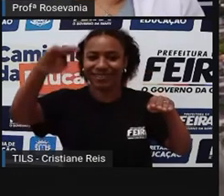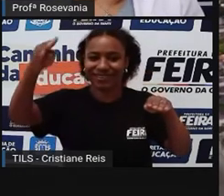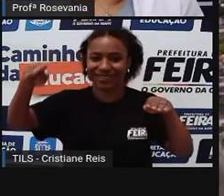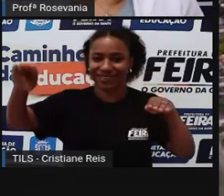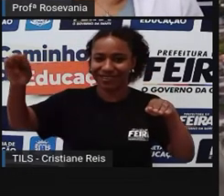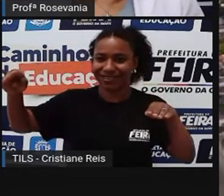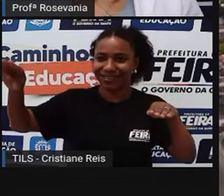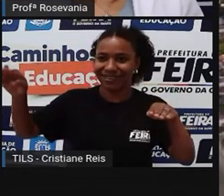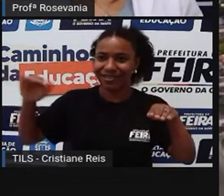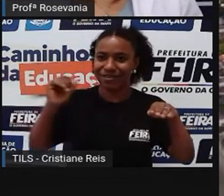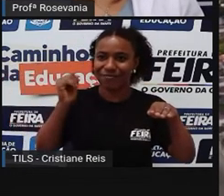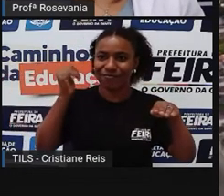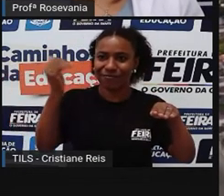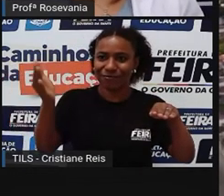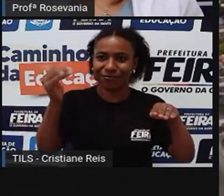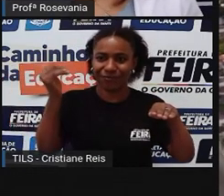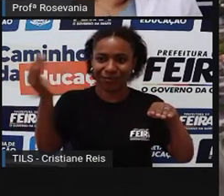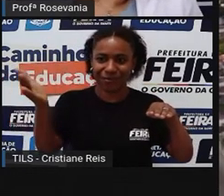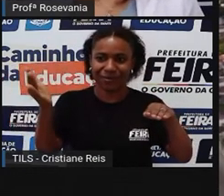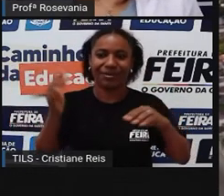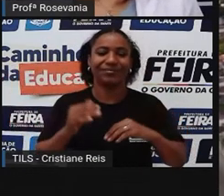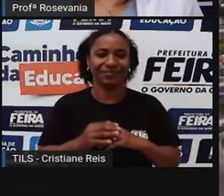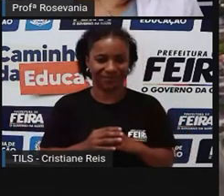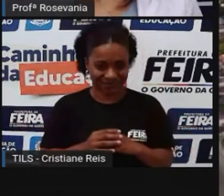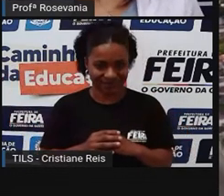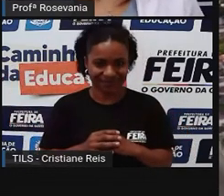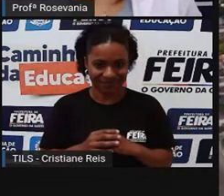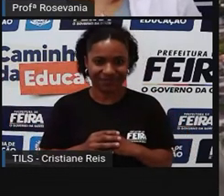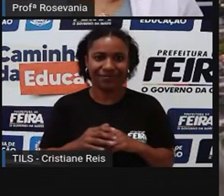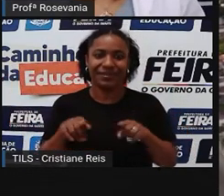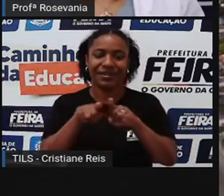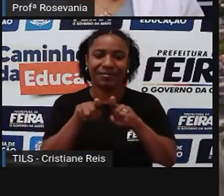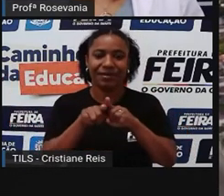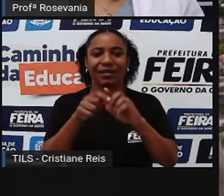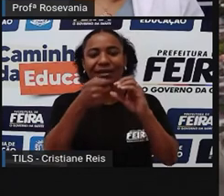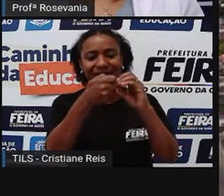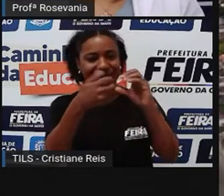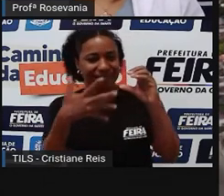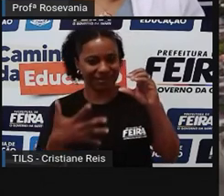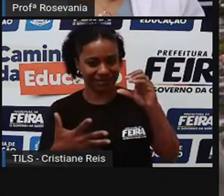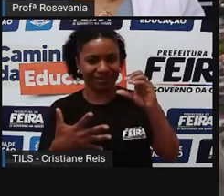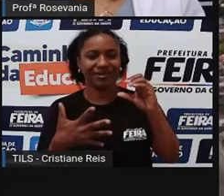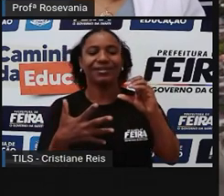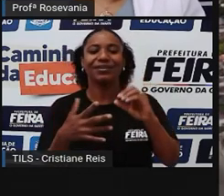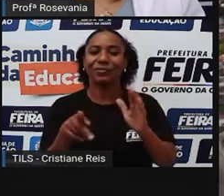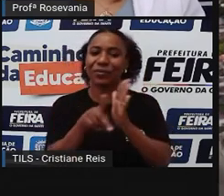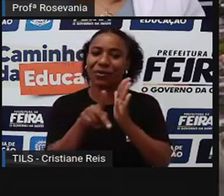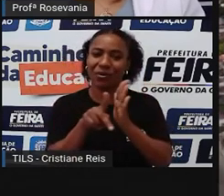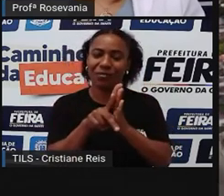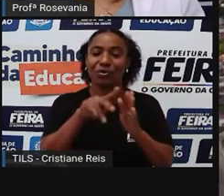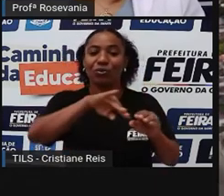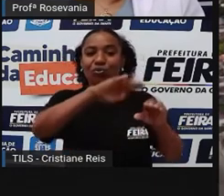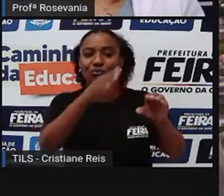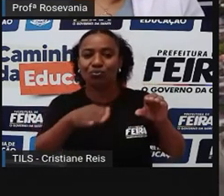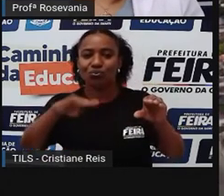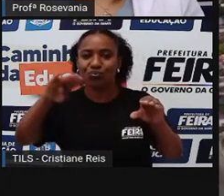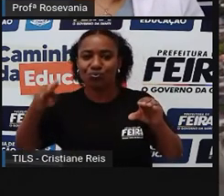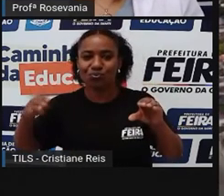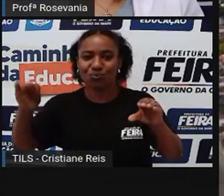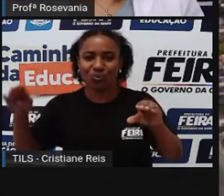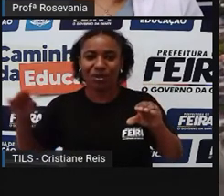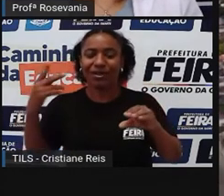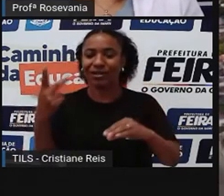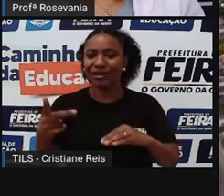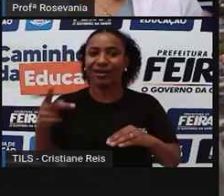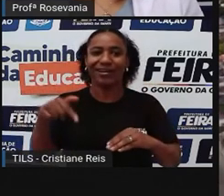chamando atenção para os releiros de tabuleiro, que é também a característica, né, do nosso relevo. A gente está aqui numa cidade de clima